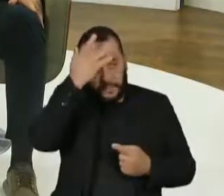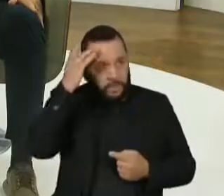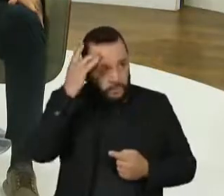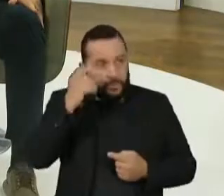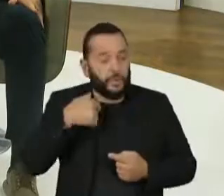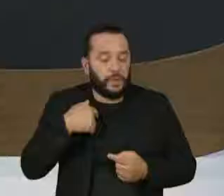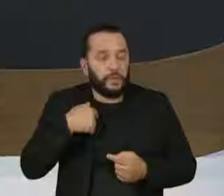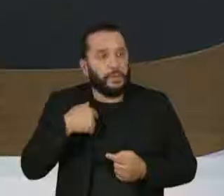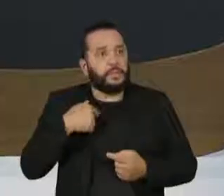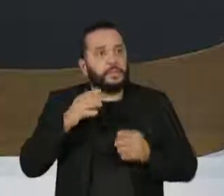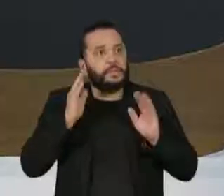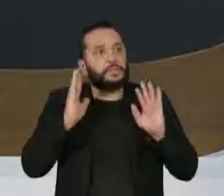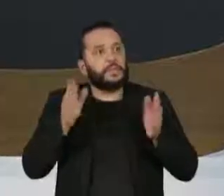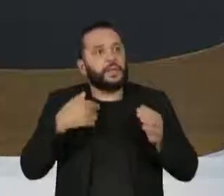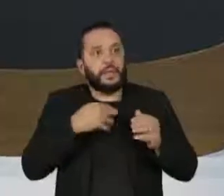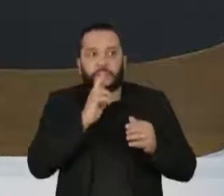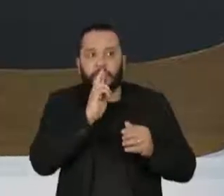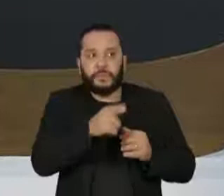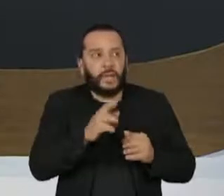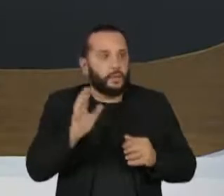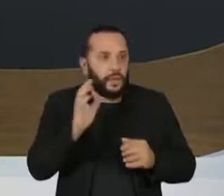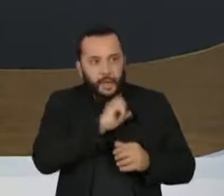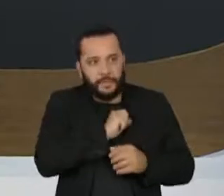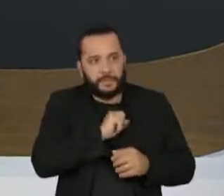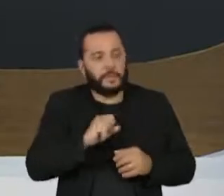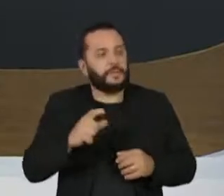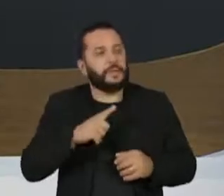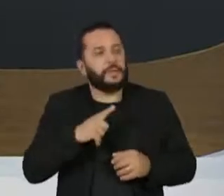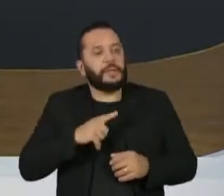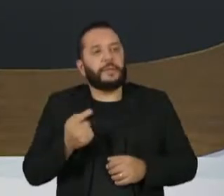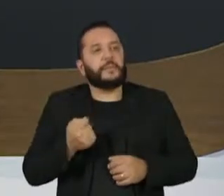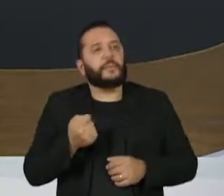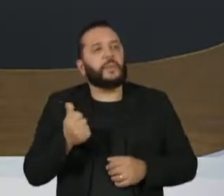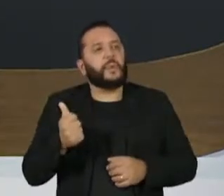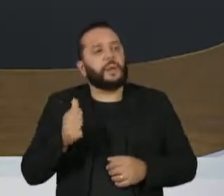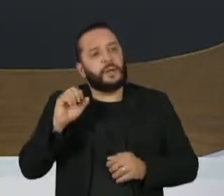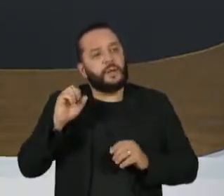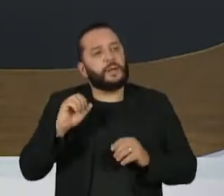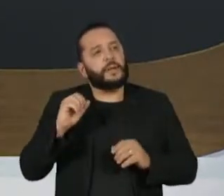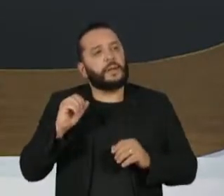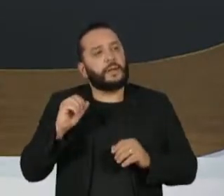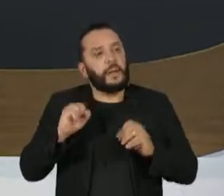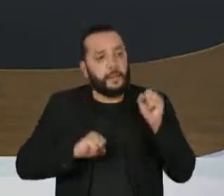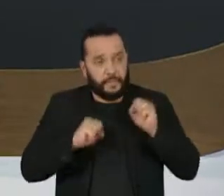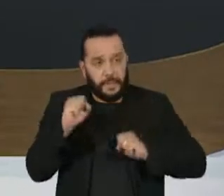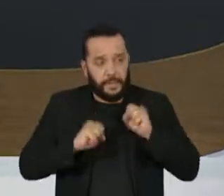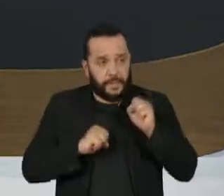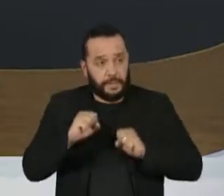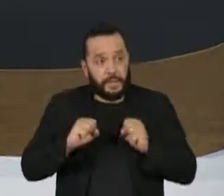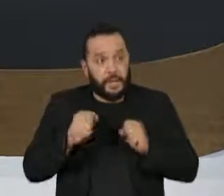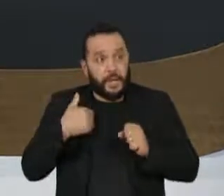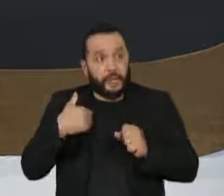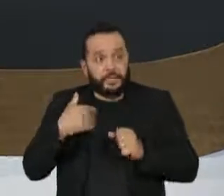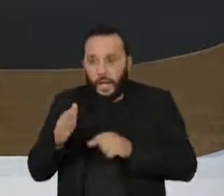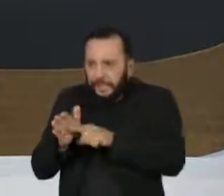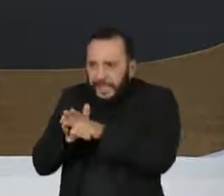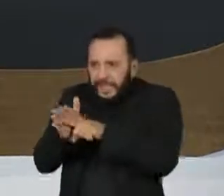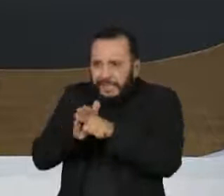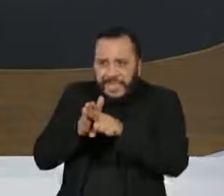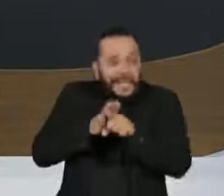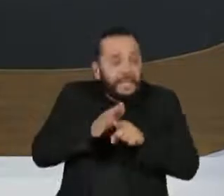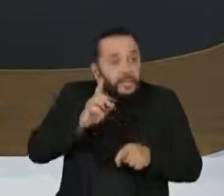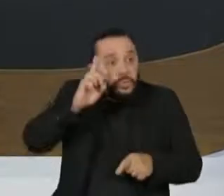saem logo, então tem poucas empresas dispostas a bancar, mas dada a forma